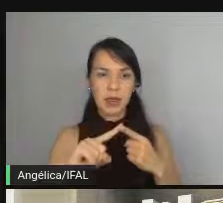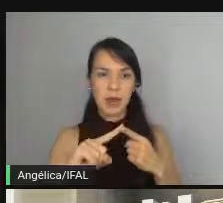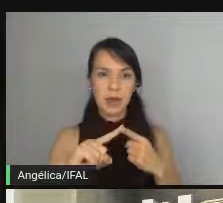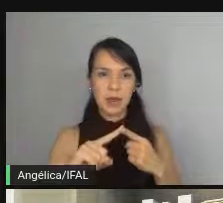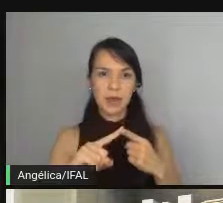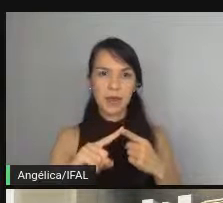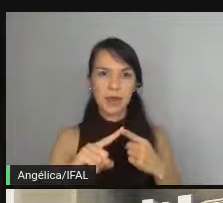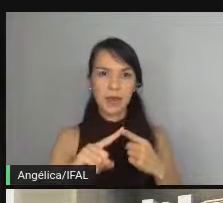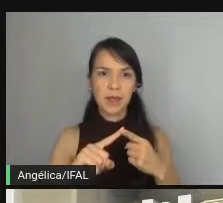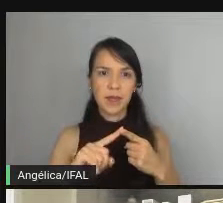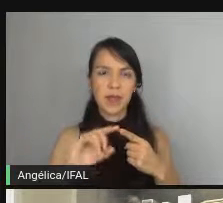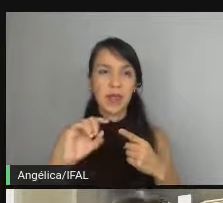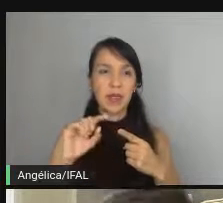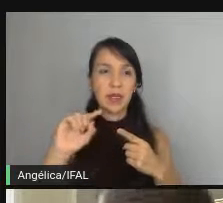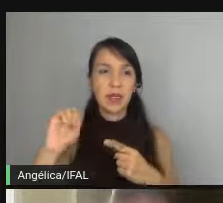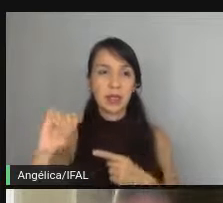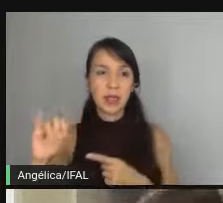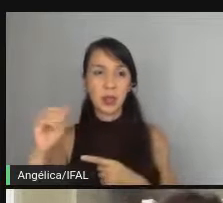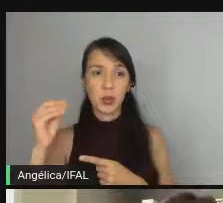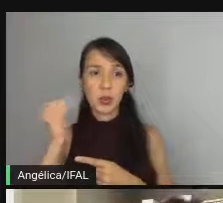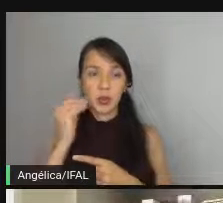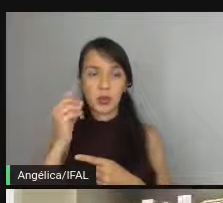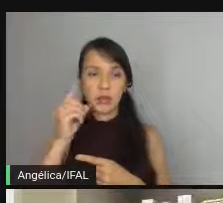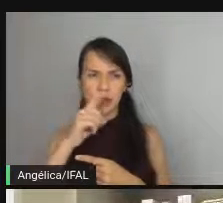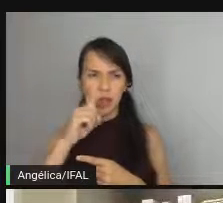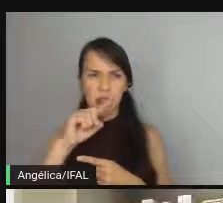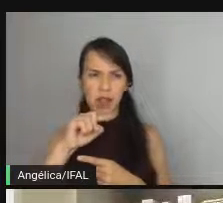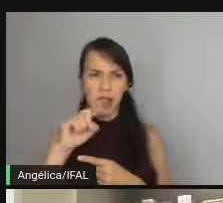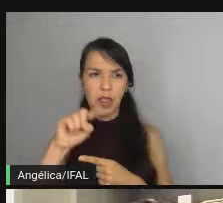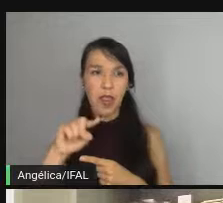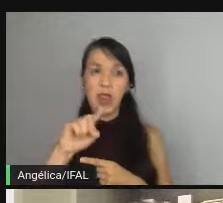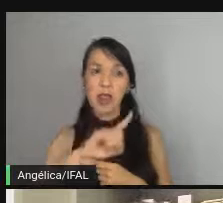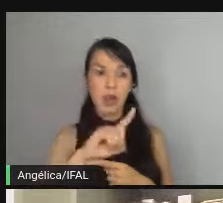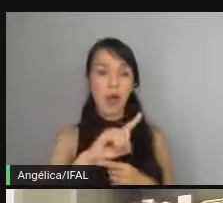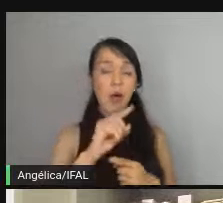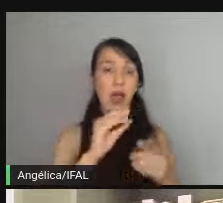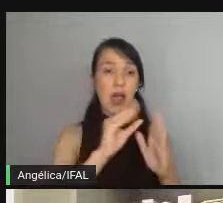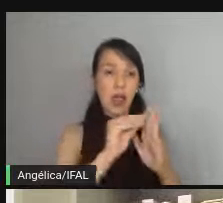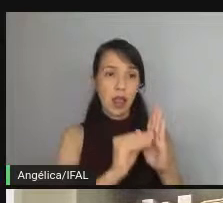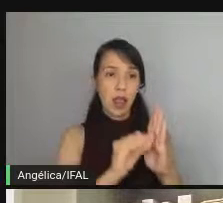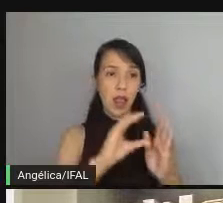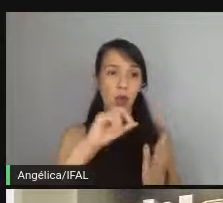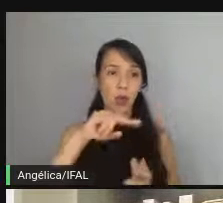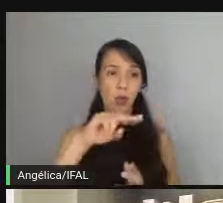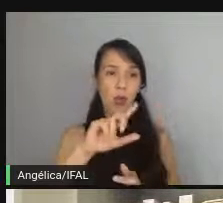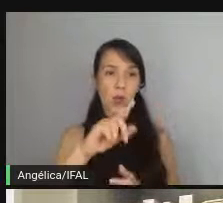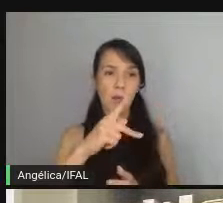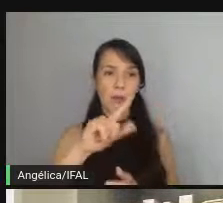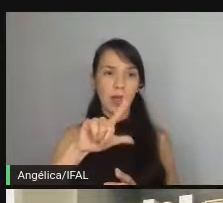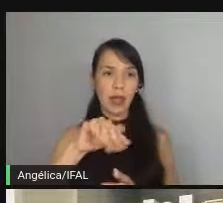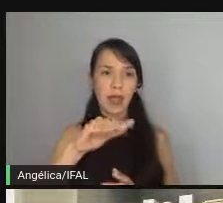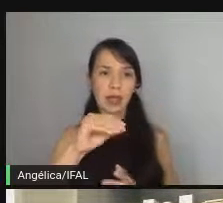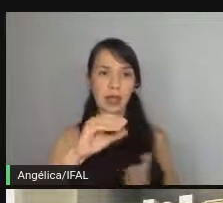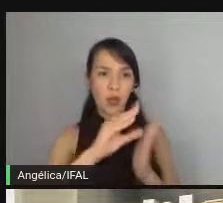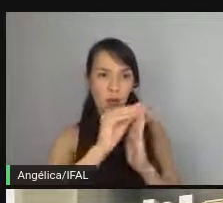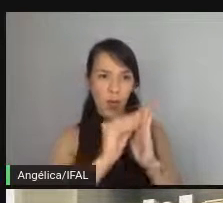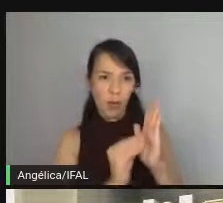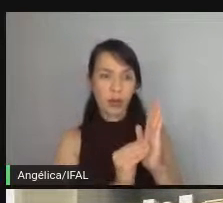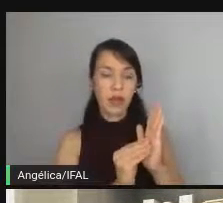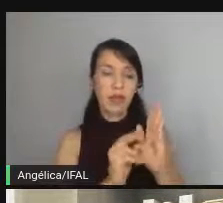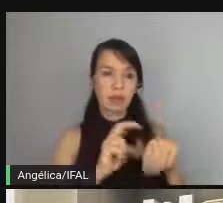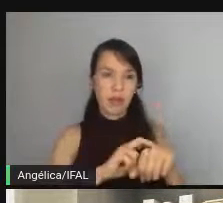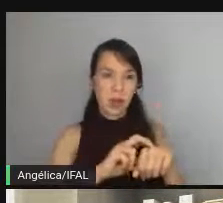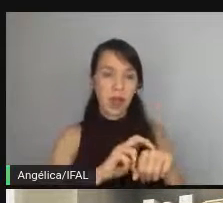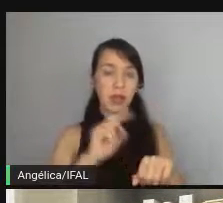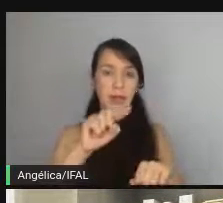se rodar o teste ele não vai ele não vai falhar não ele não ele não falha a compilação perfeito mas aí na compilação ele já